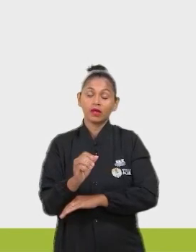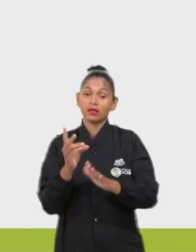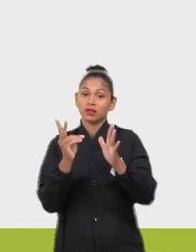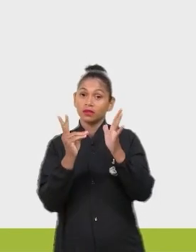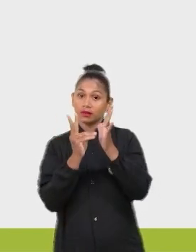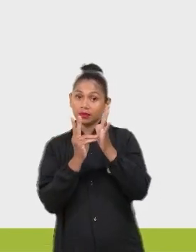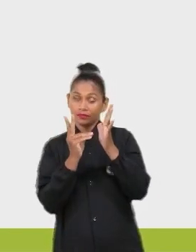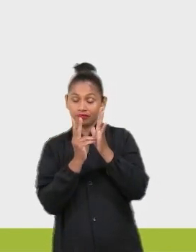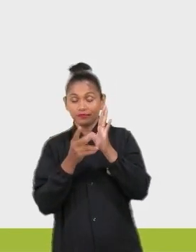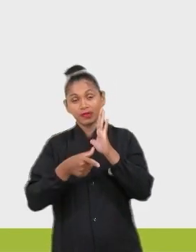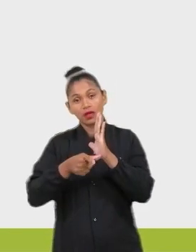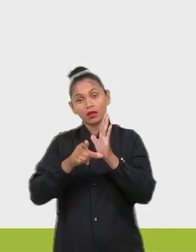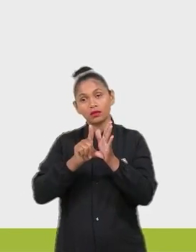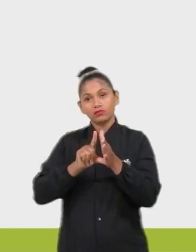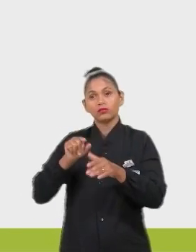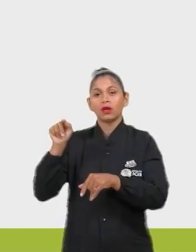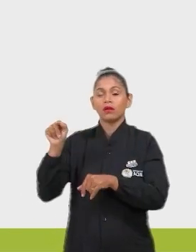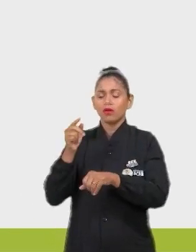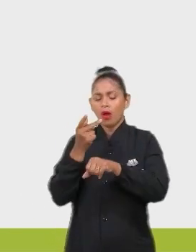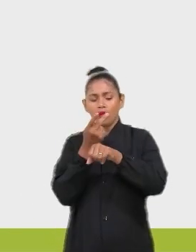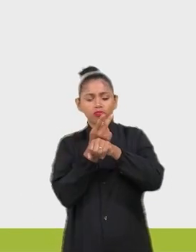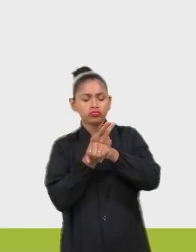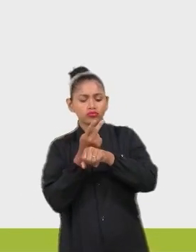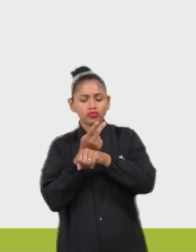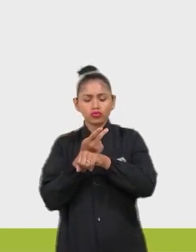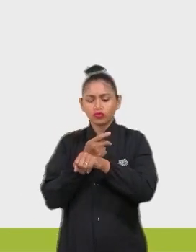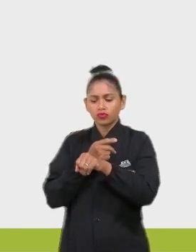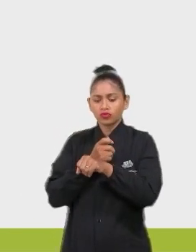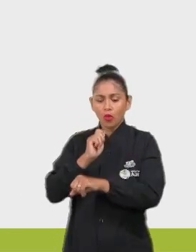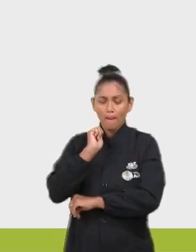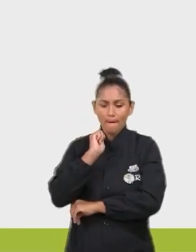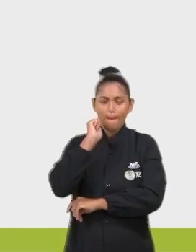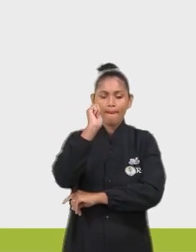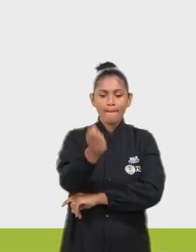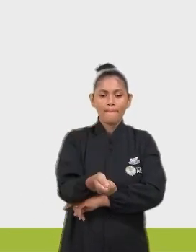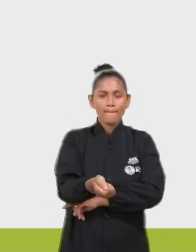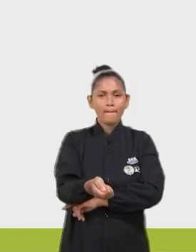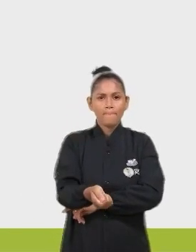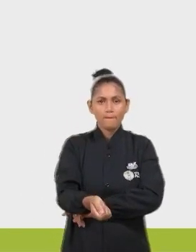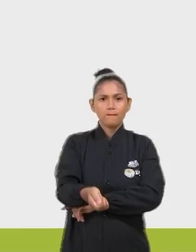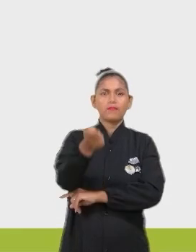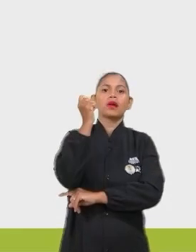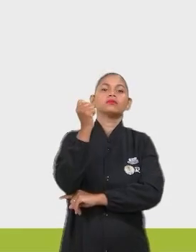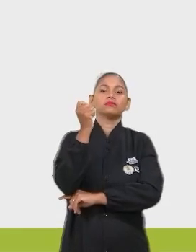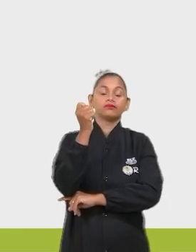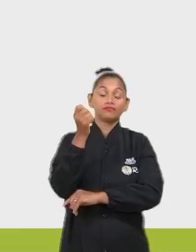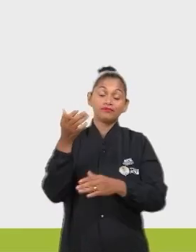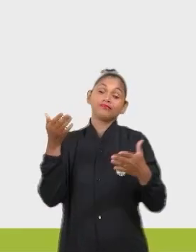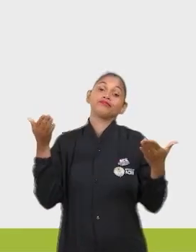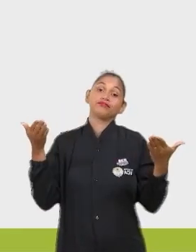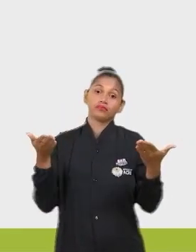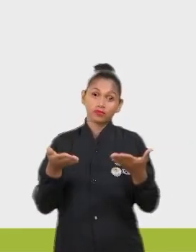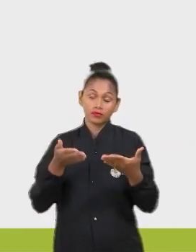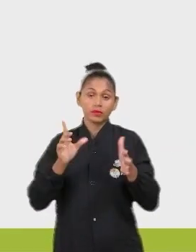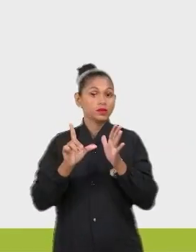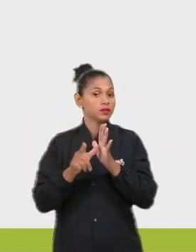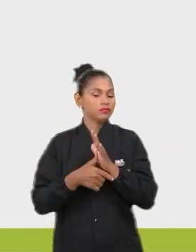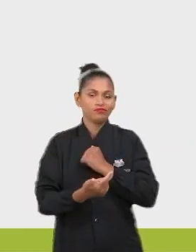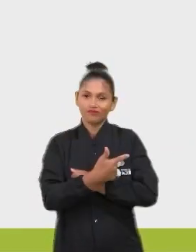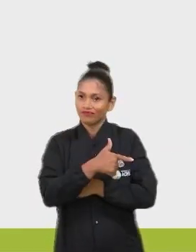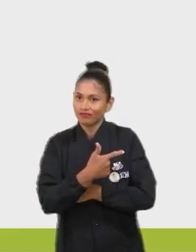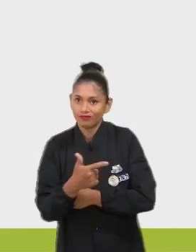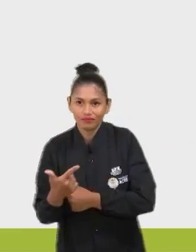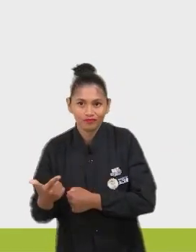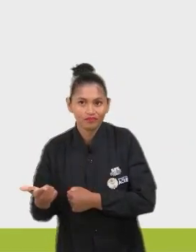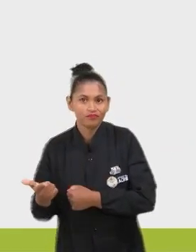antes estava lá pescando. Hoje em dia, depois, ele não tem mais